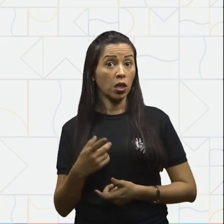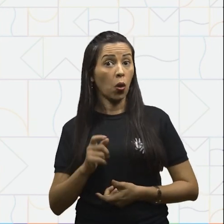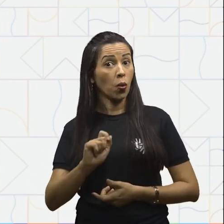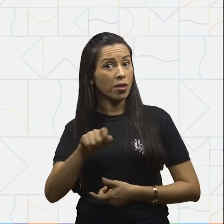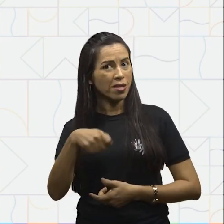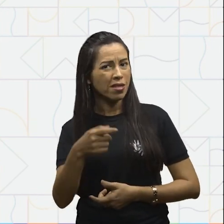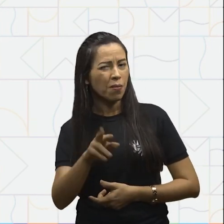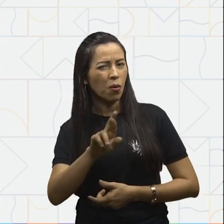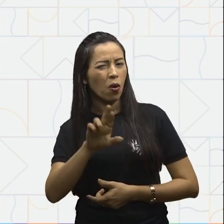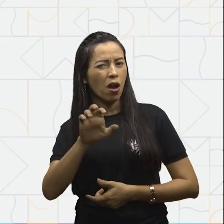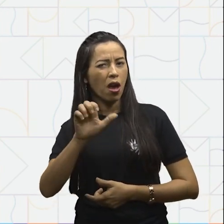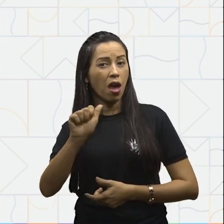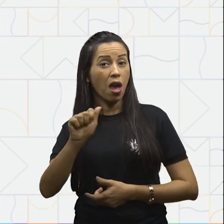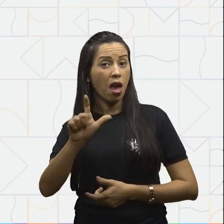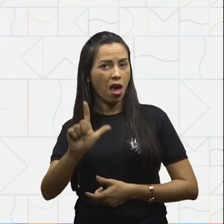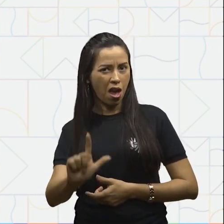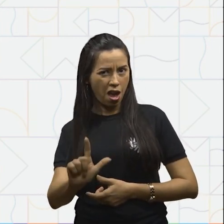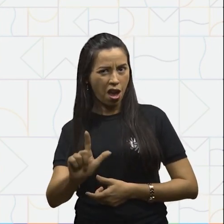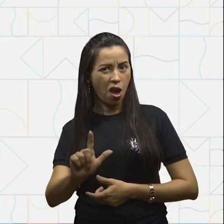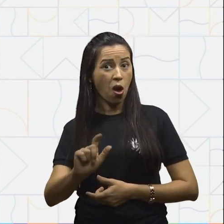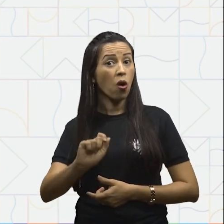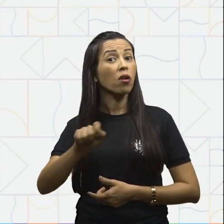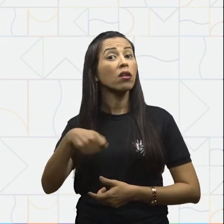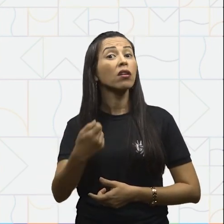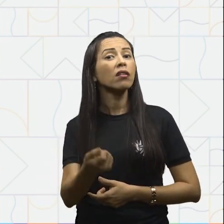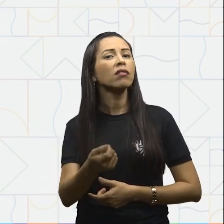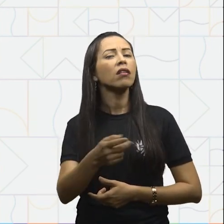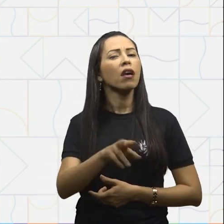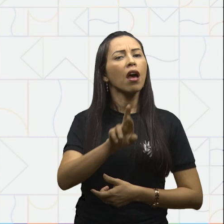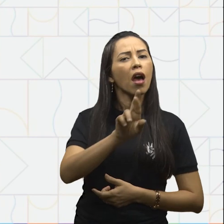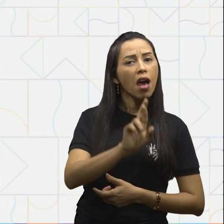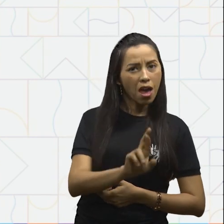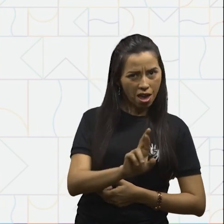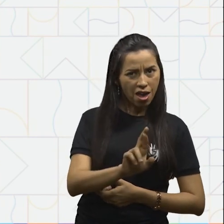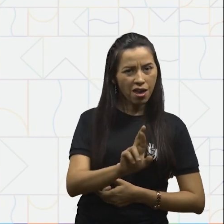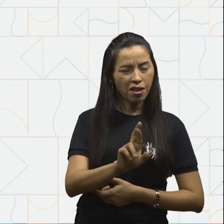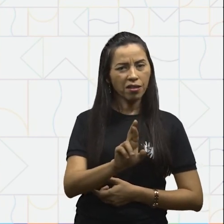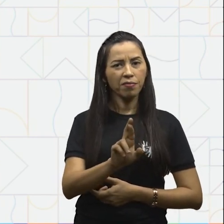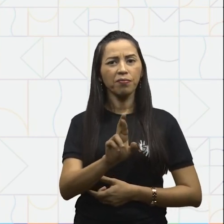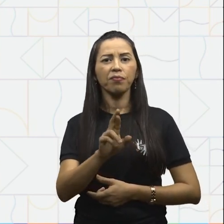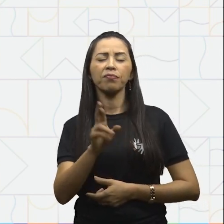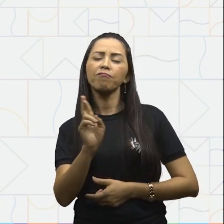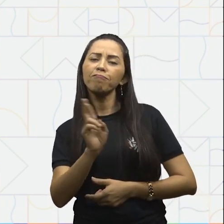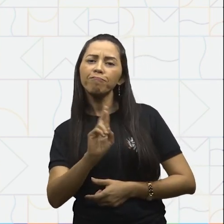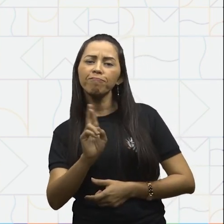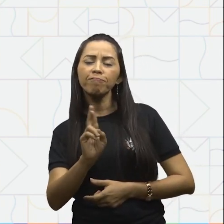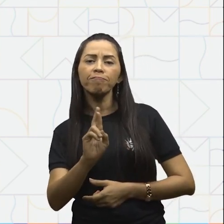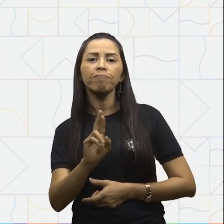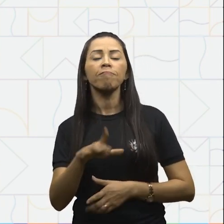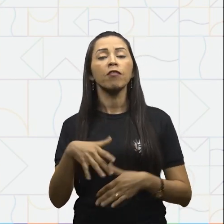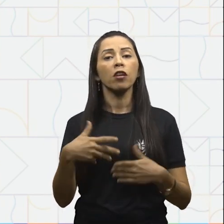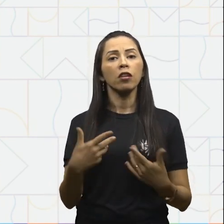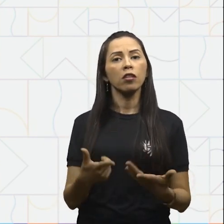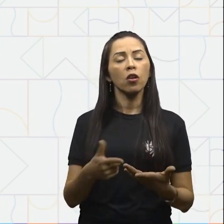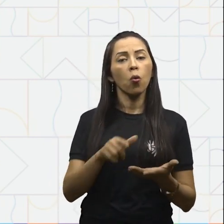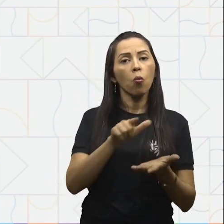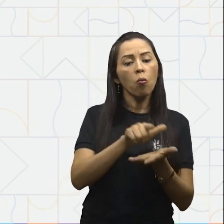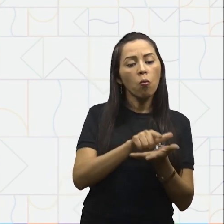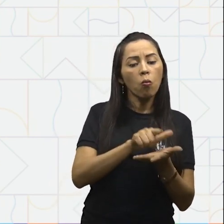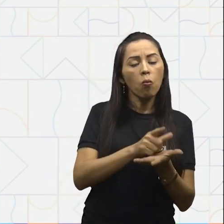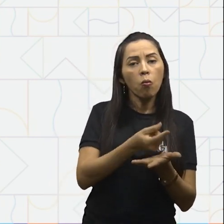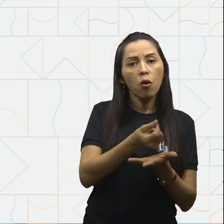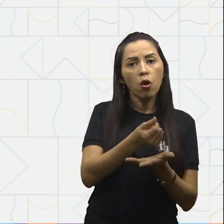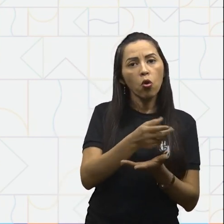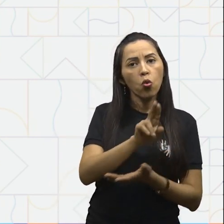real é representado pelo R cifrão. As cédulas que